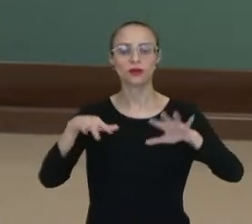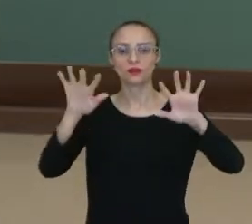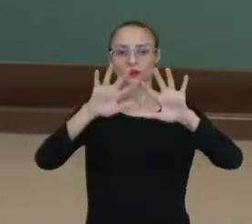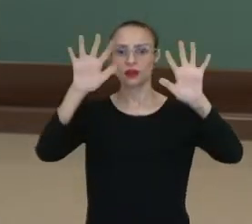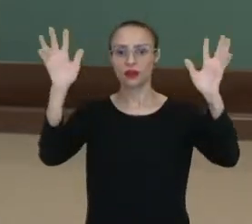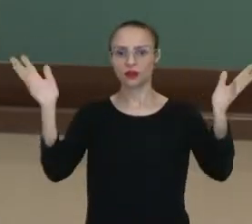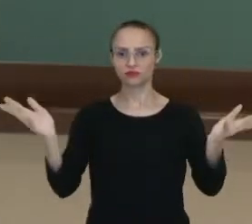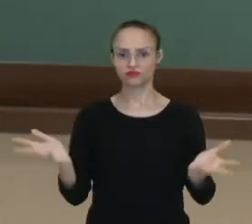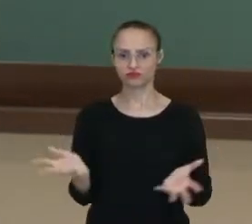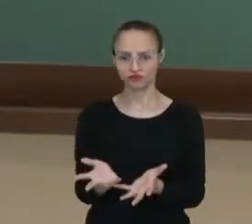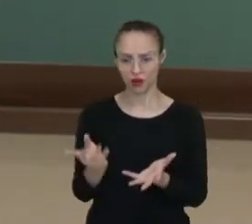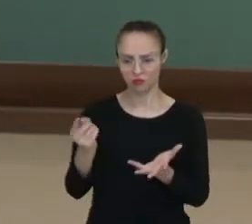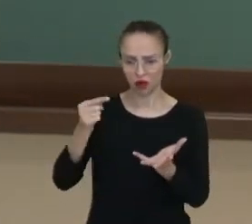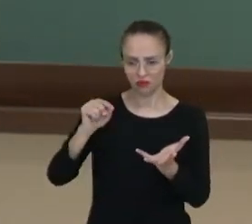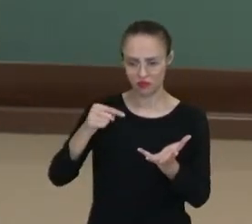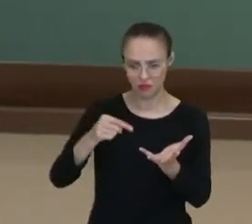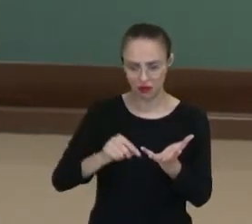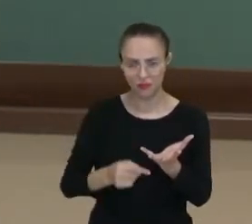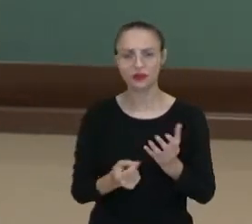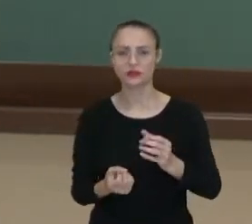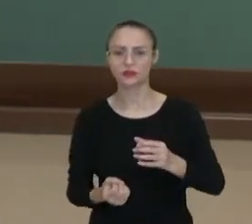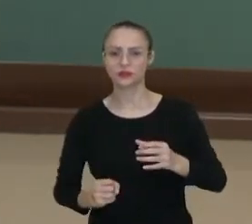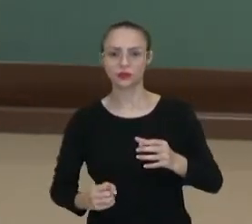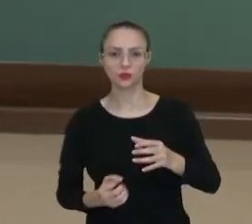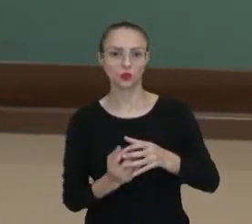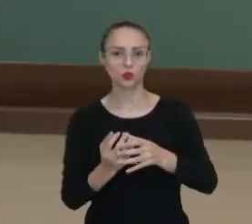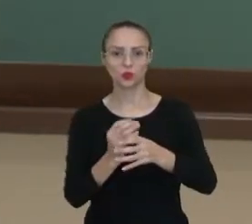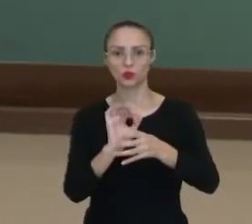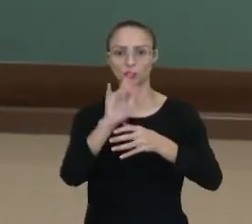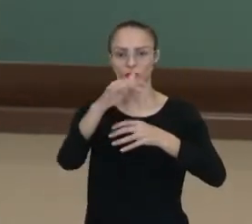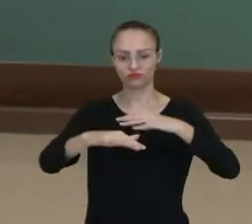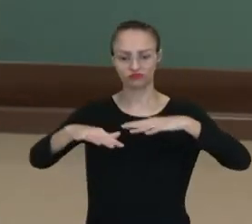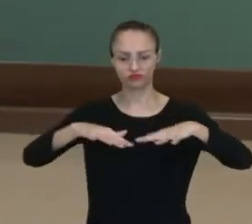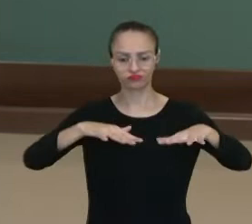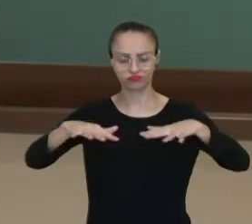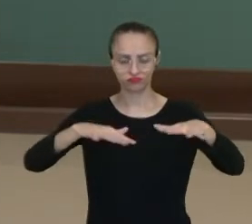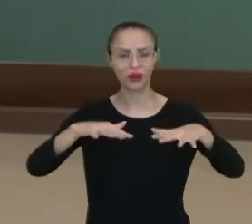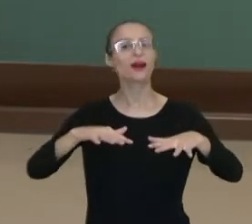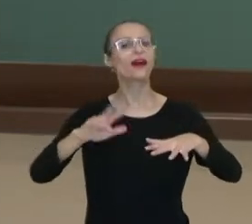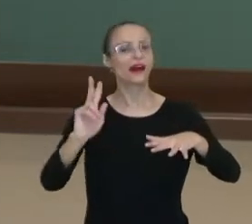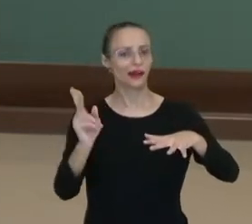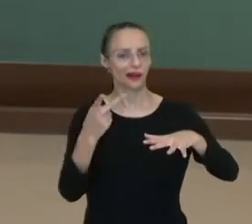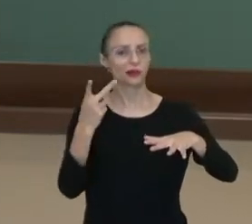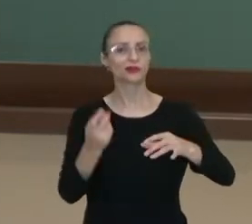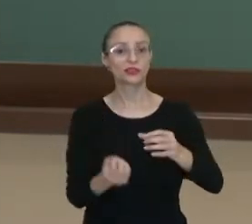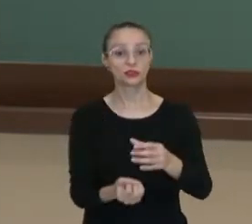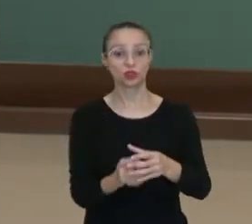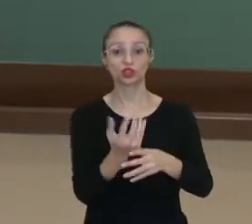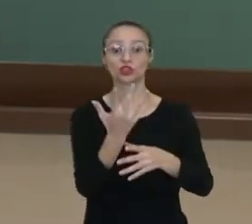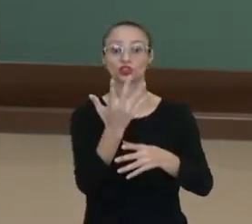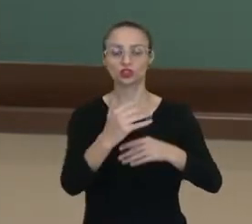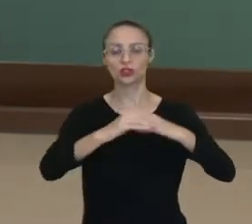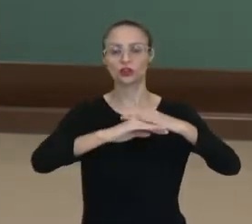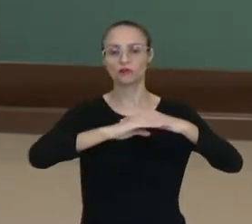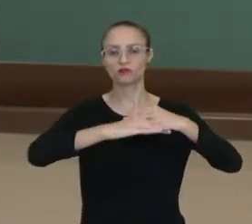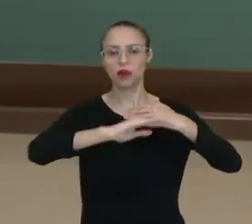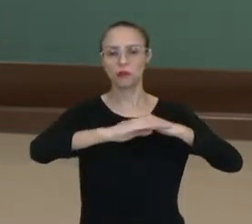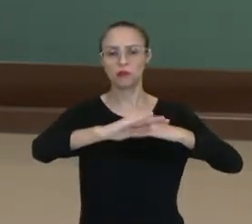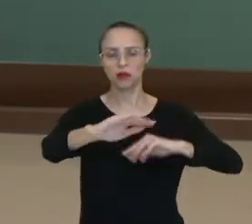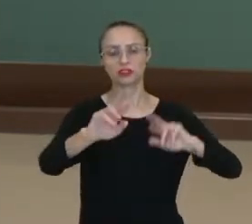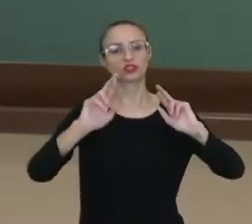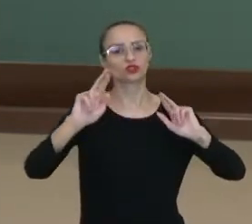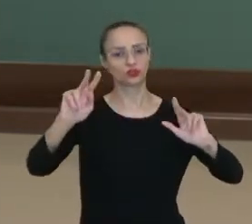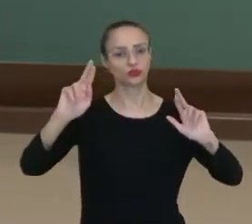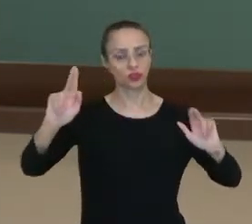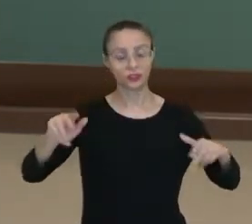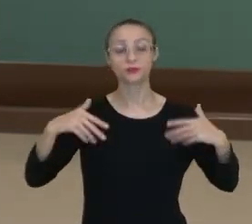da Terra, vulcanismo, tectonismo, vai fazer com que surjam diferentes formas de relevo.